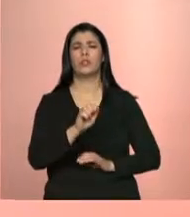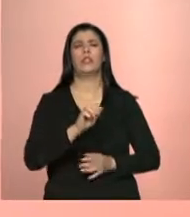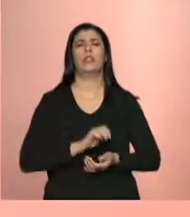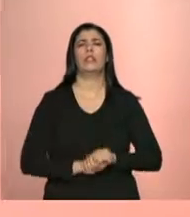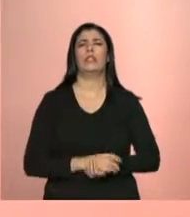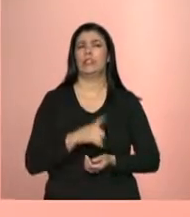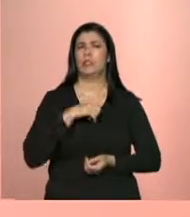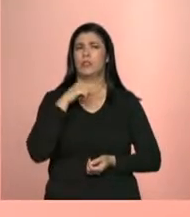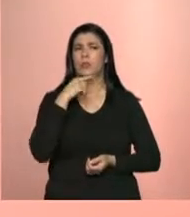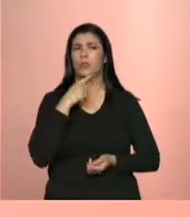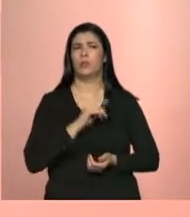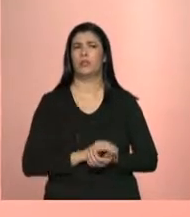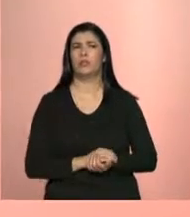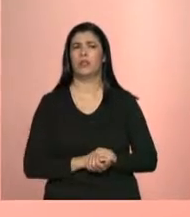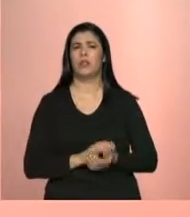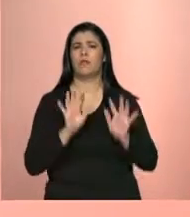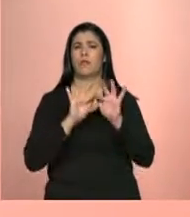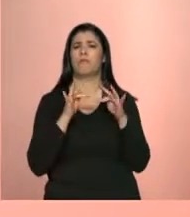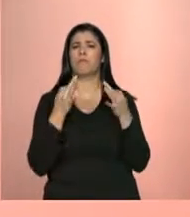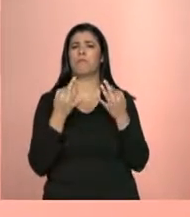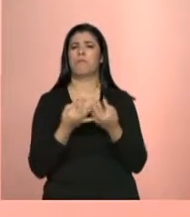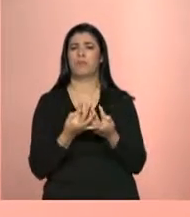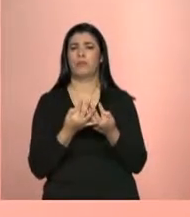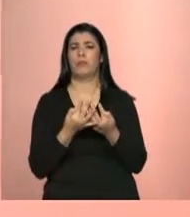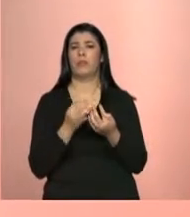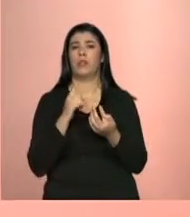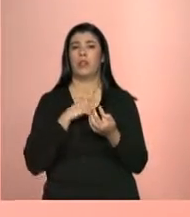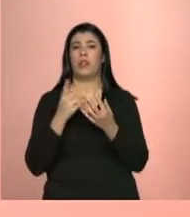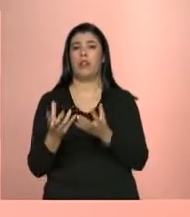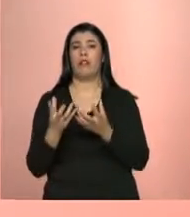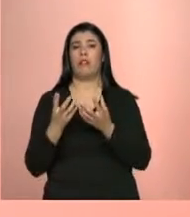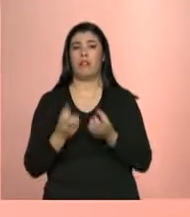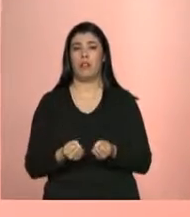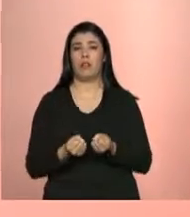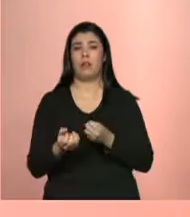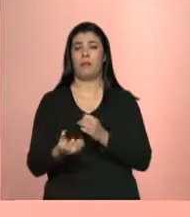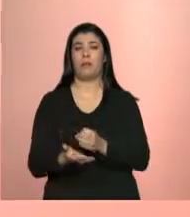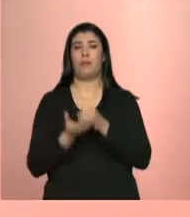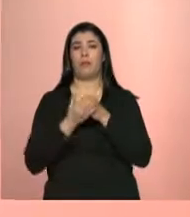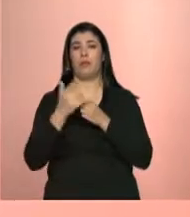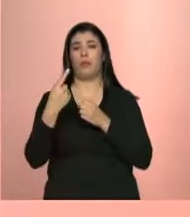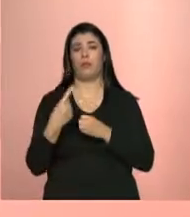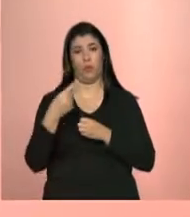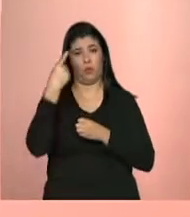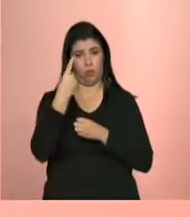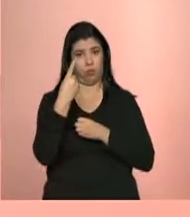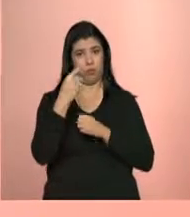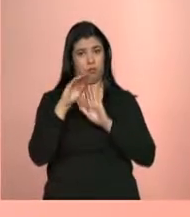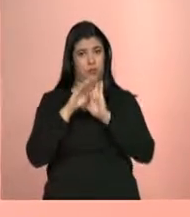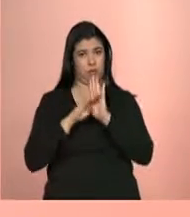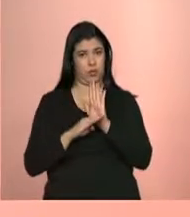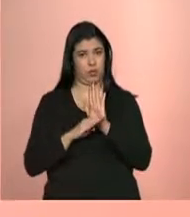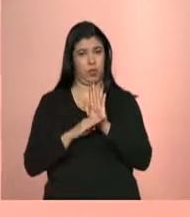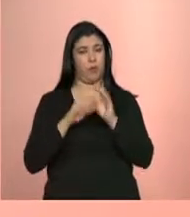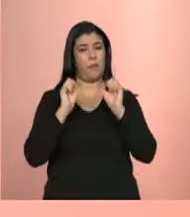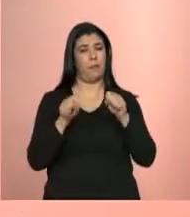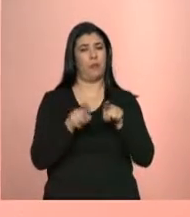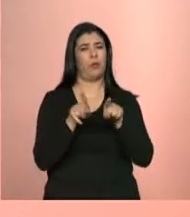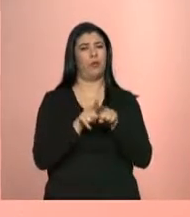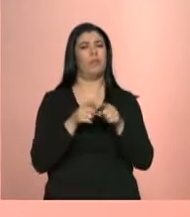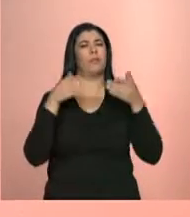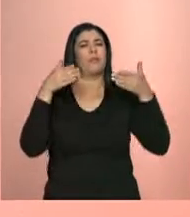seguinte, uma família que for beneficiária de um programa, ela pode ser beneficiária de outros programas também, que usa o Cadastro Único?